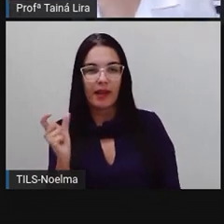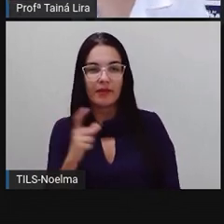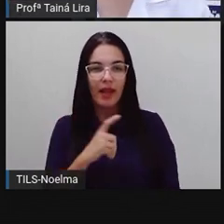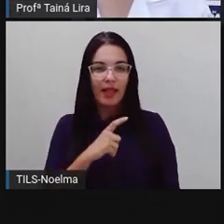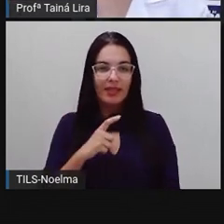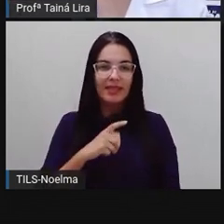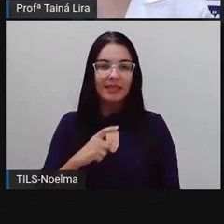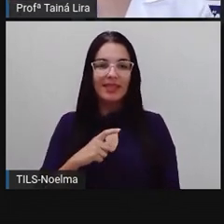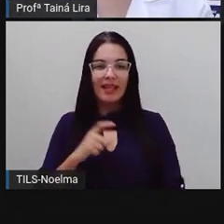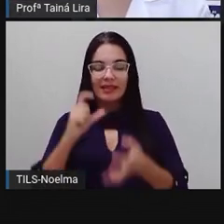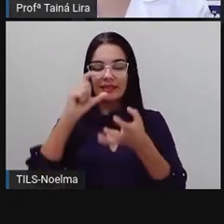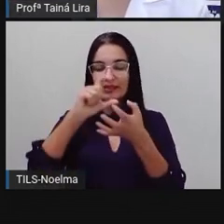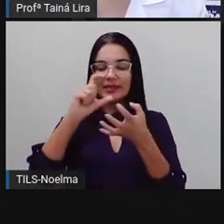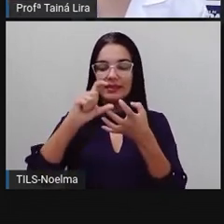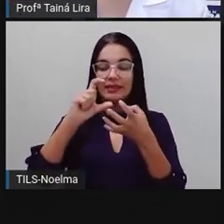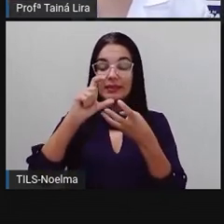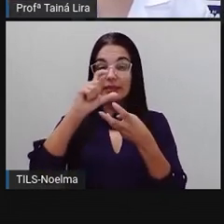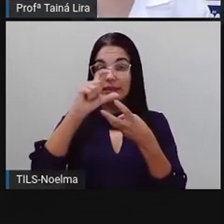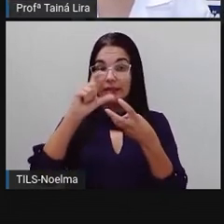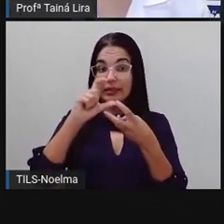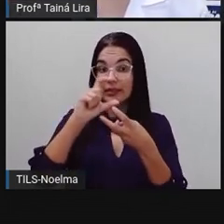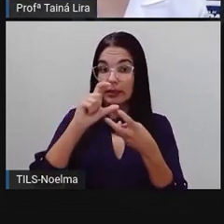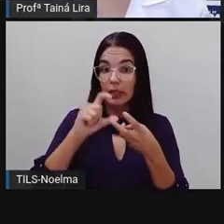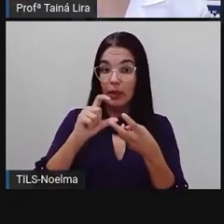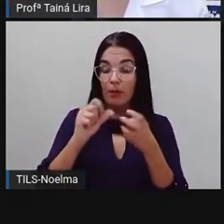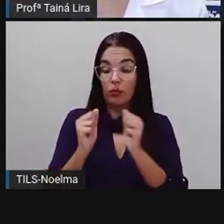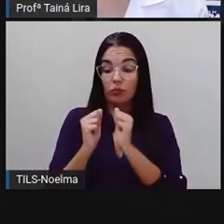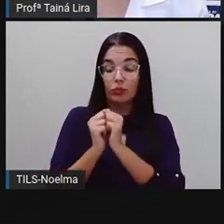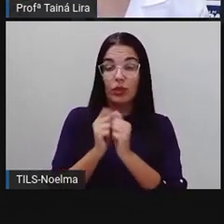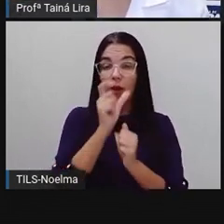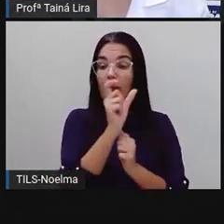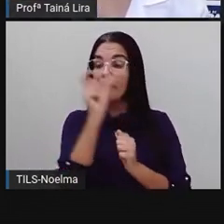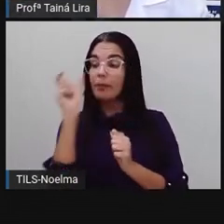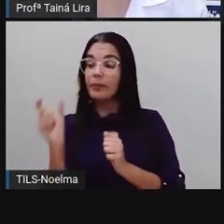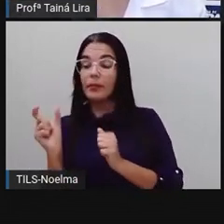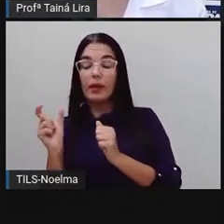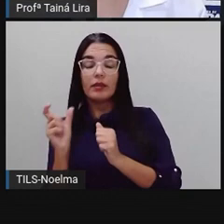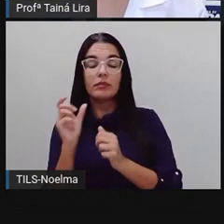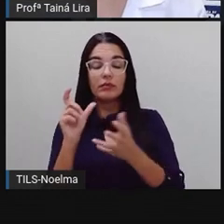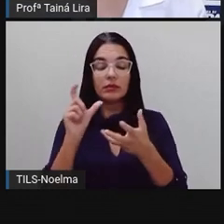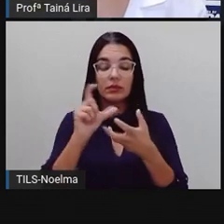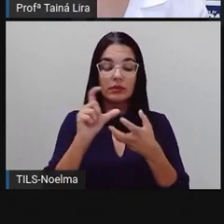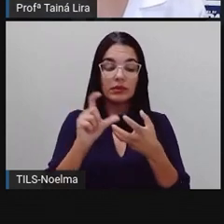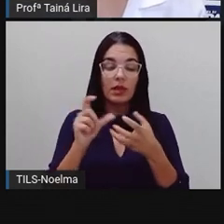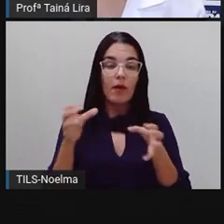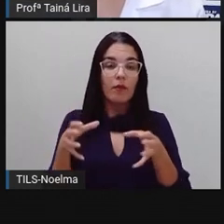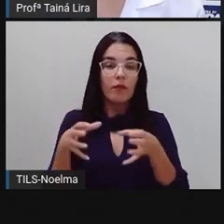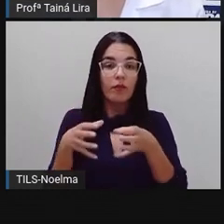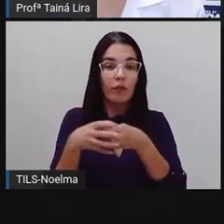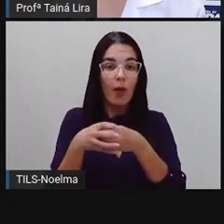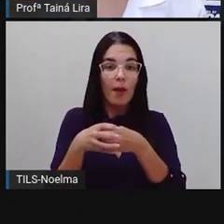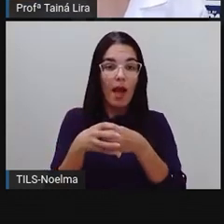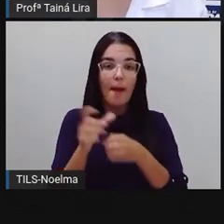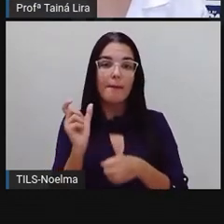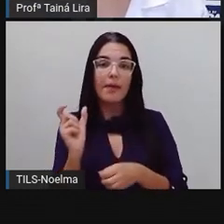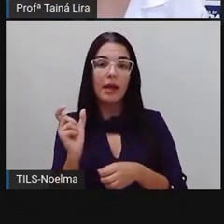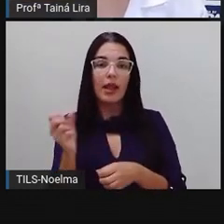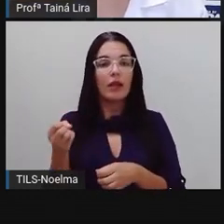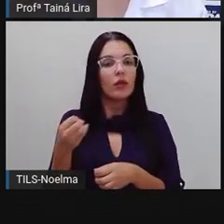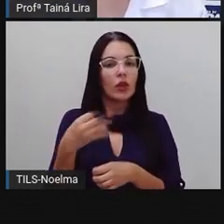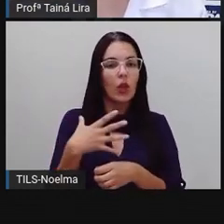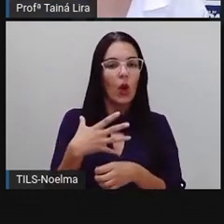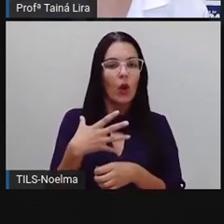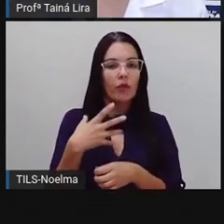as sílabas iniciais e a gente vai colocar as sílabas finais e formar essas palavras. Vamos ler,